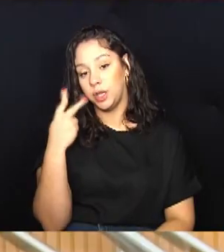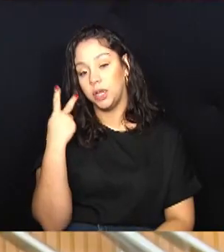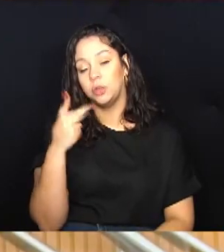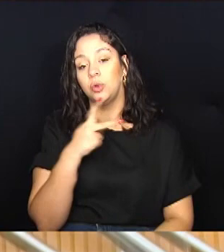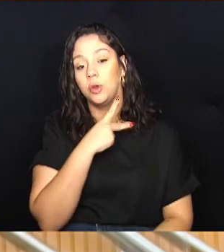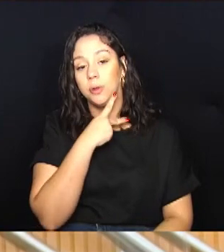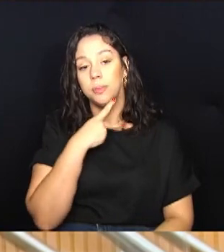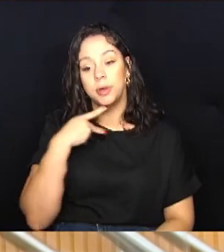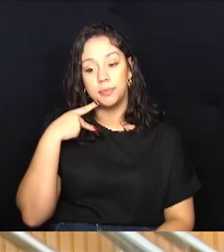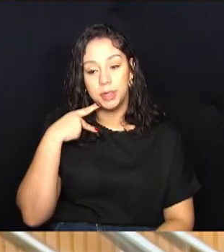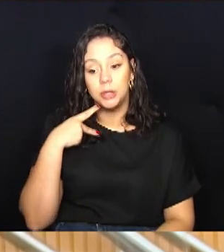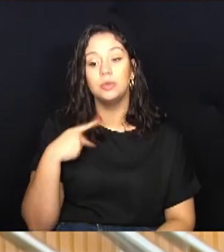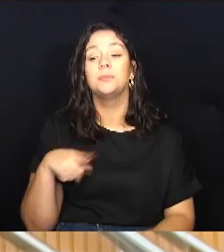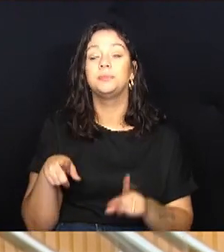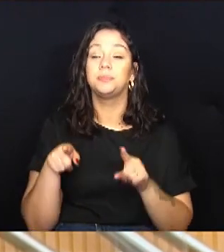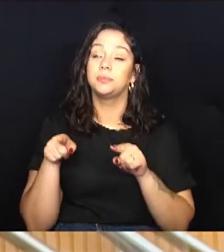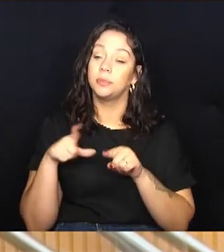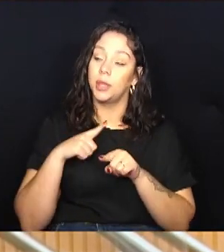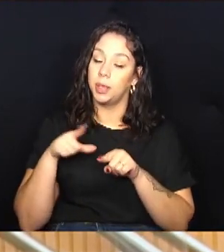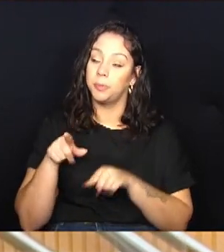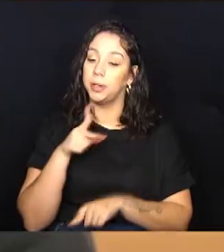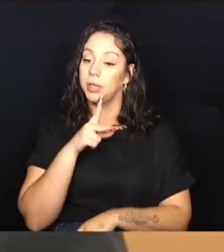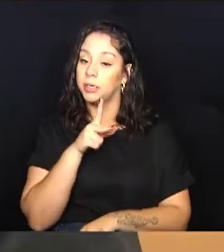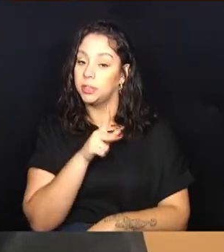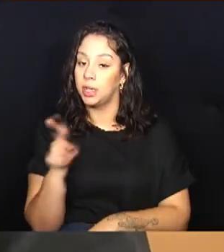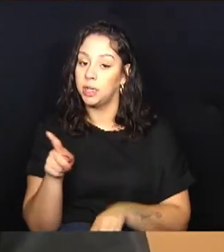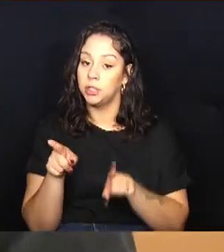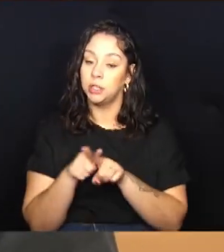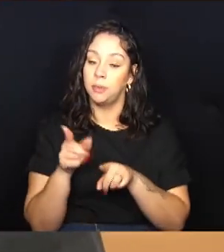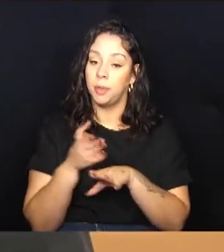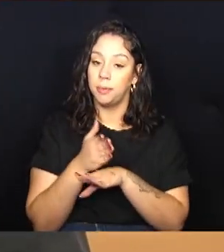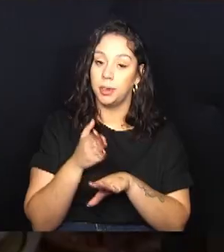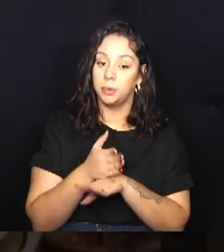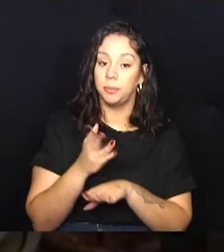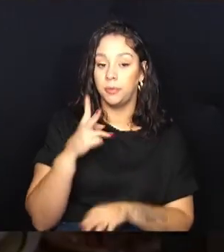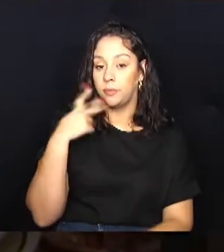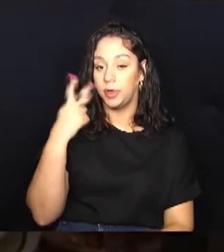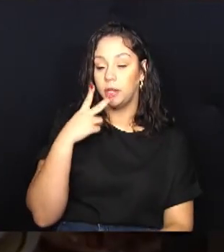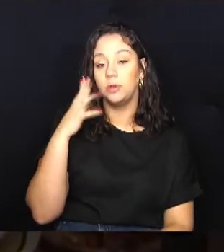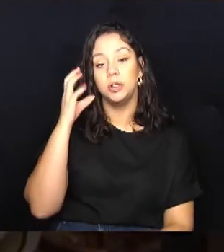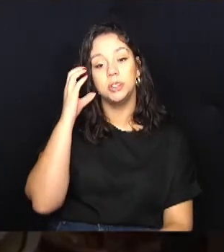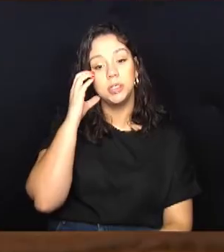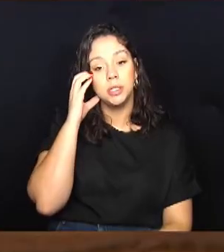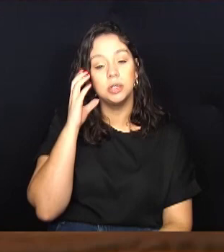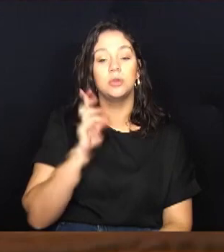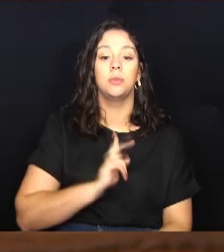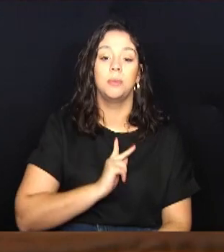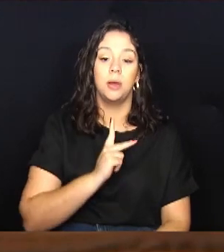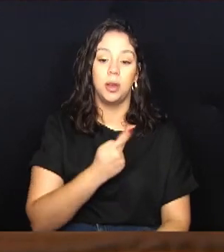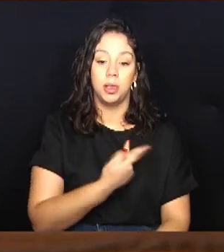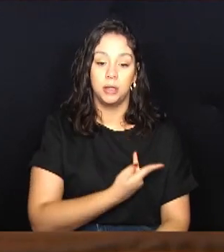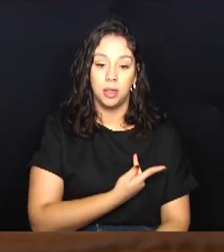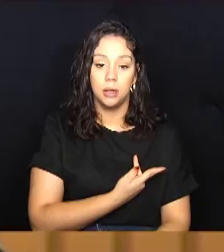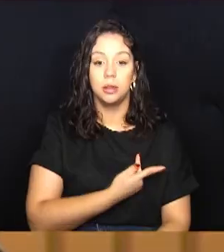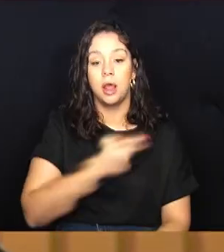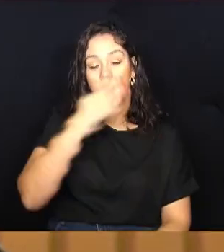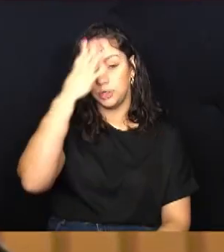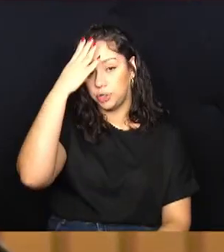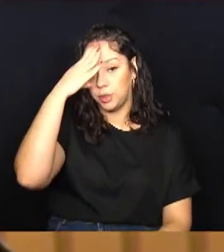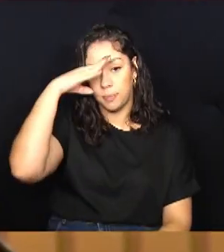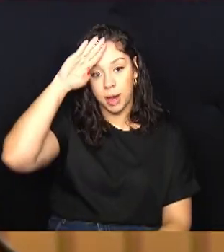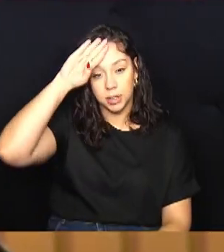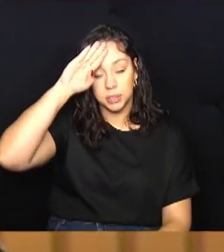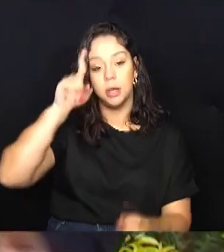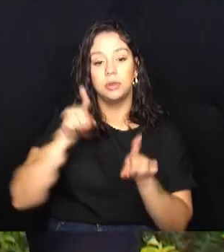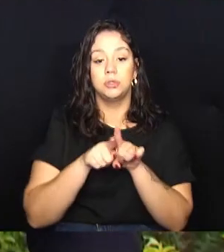Monteiro. Além do presidente da comissão, são membros os vereadores Luiz Cirilo, Paulo Haddad, Marcelo da Farmácia e